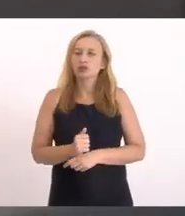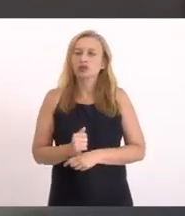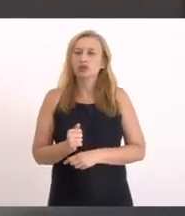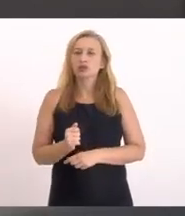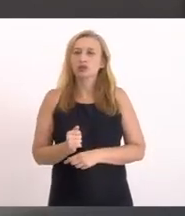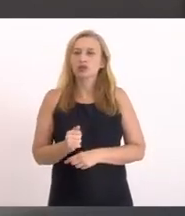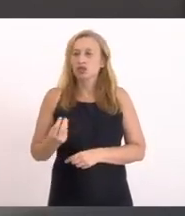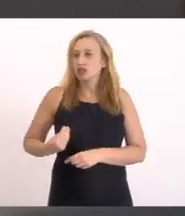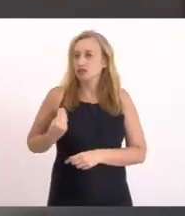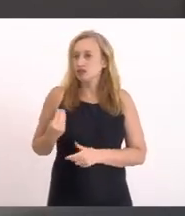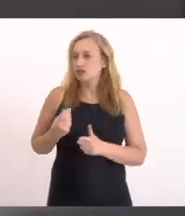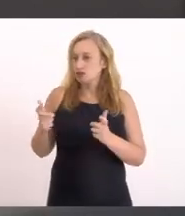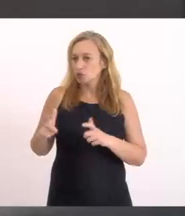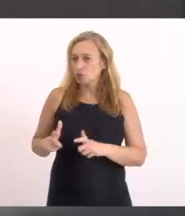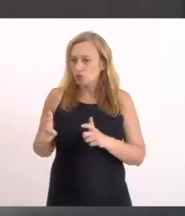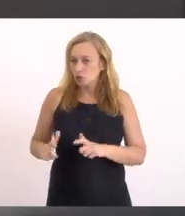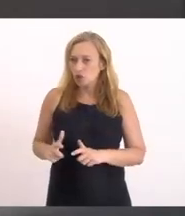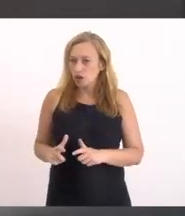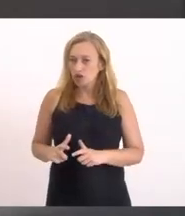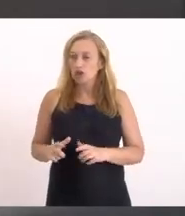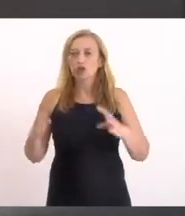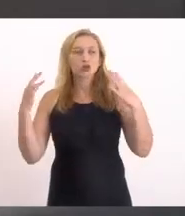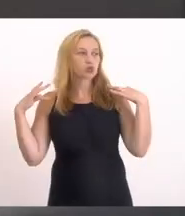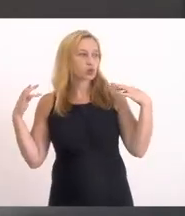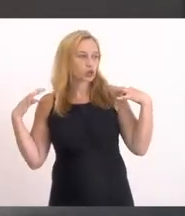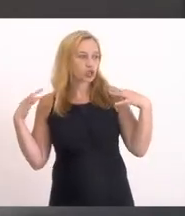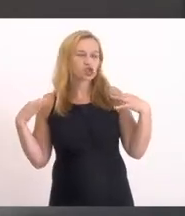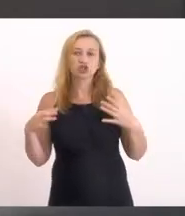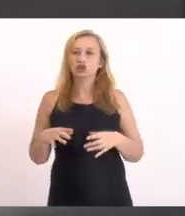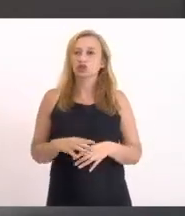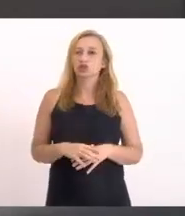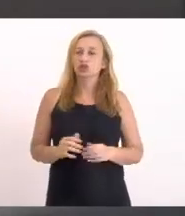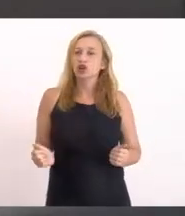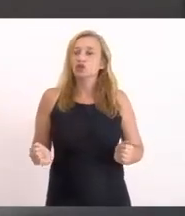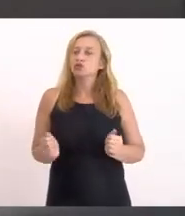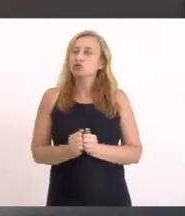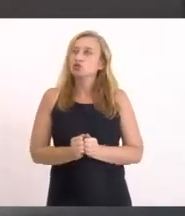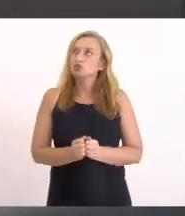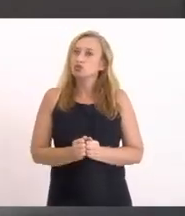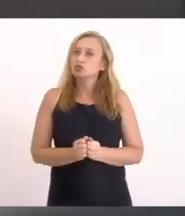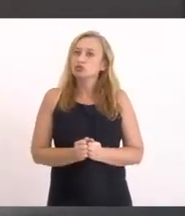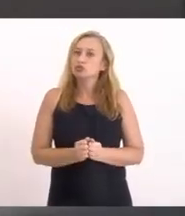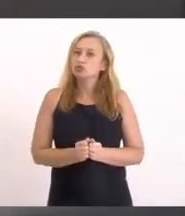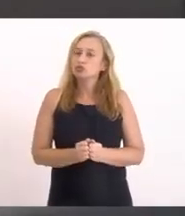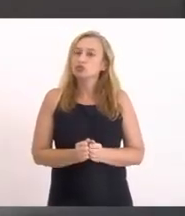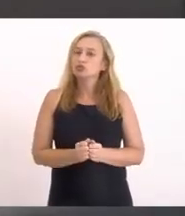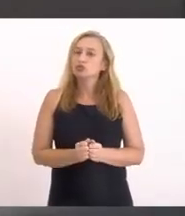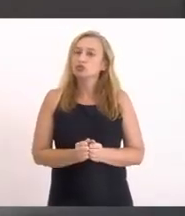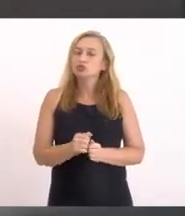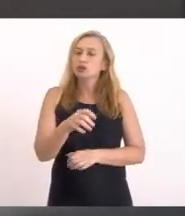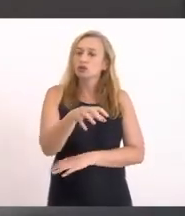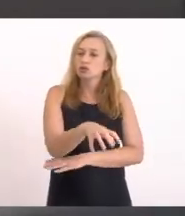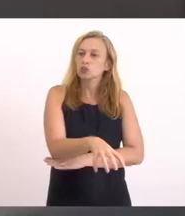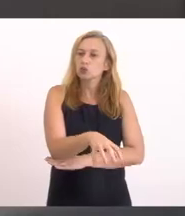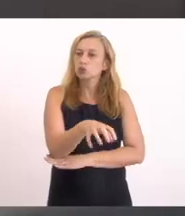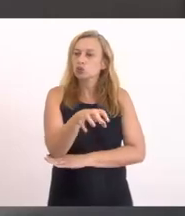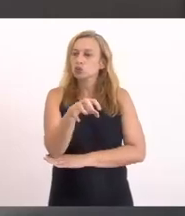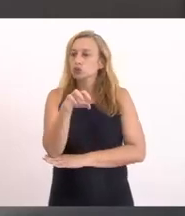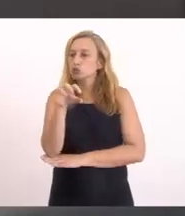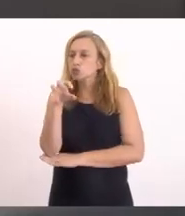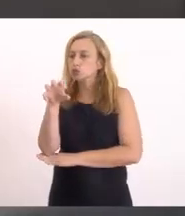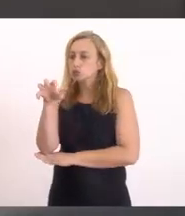cidadãos Do município E os turistas Estão junto Com os tratores Usando